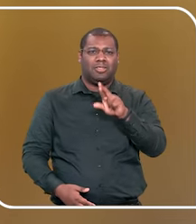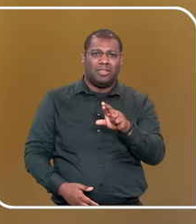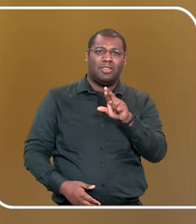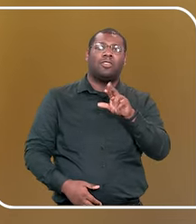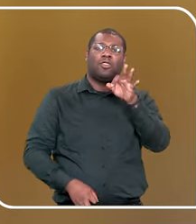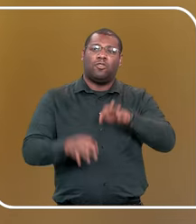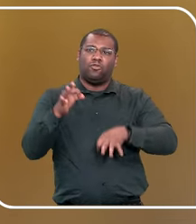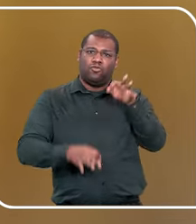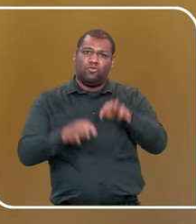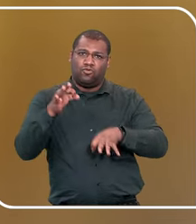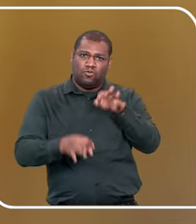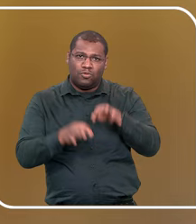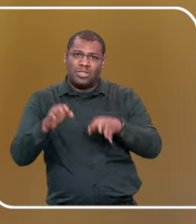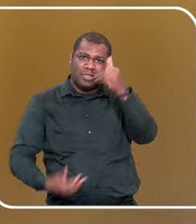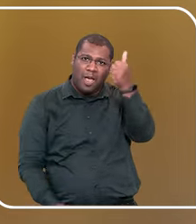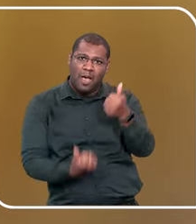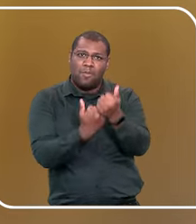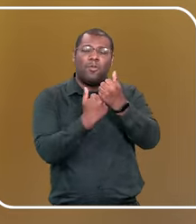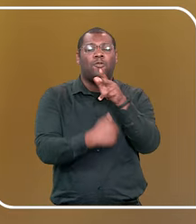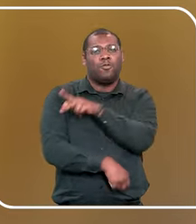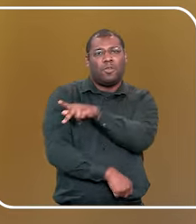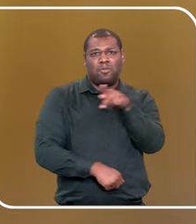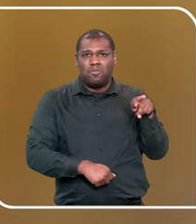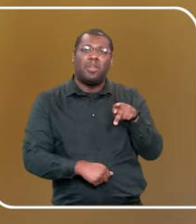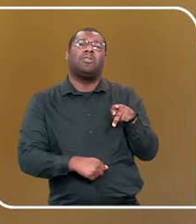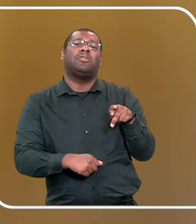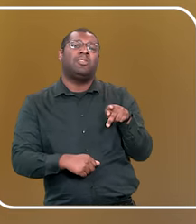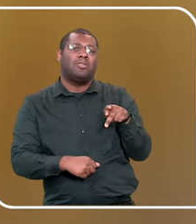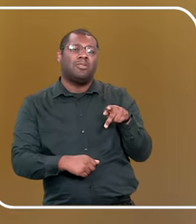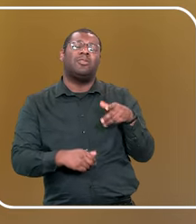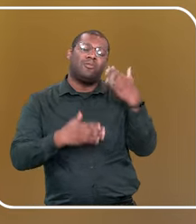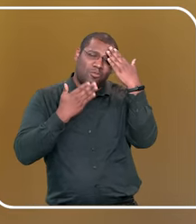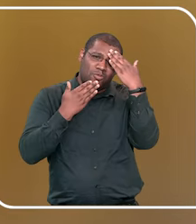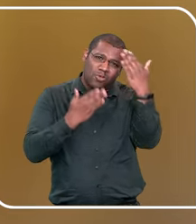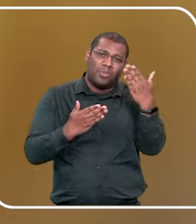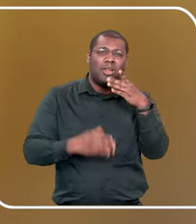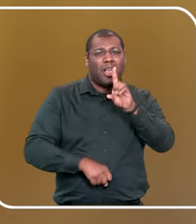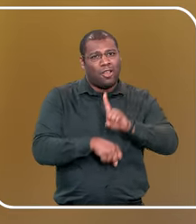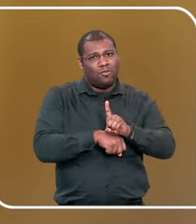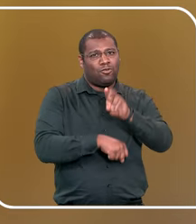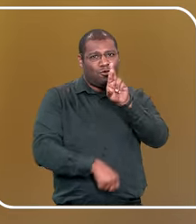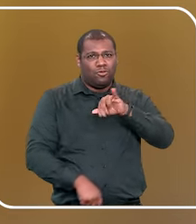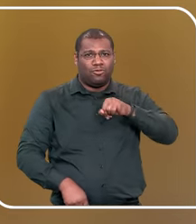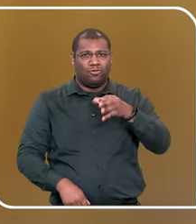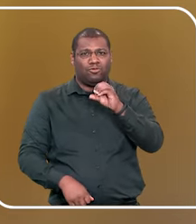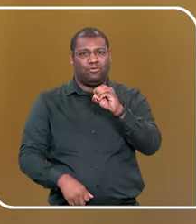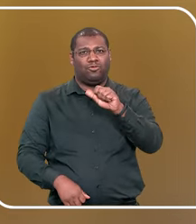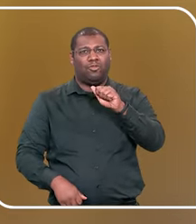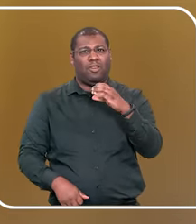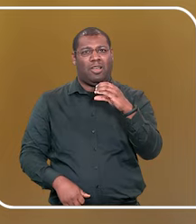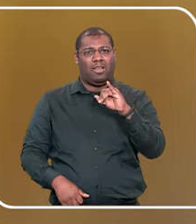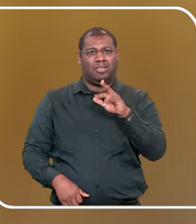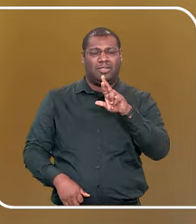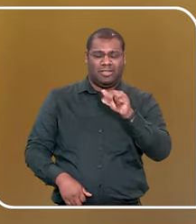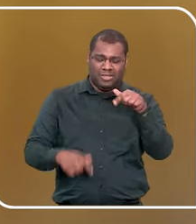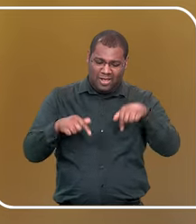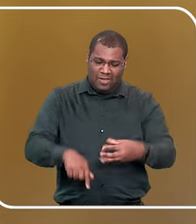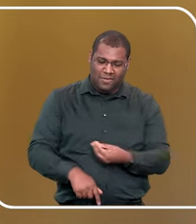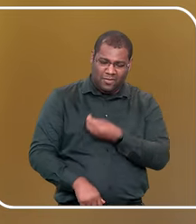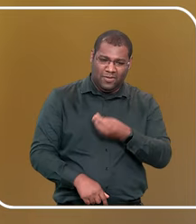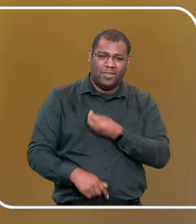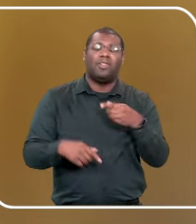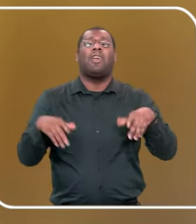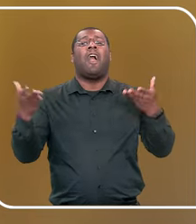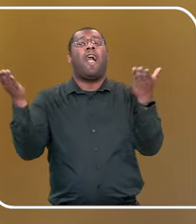auxiliar da presidência, que nos apoia em tantas atividades. Muito obrigada, doutor Joacy, pela presença. Eu